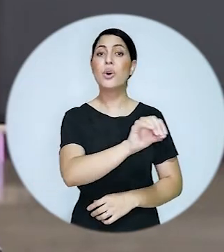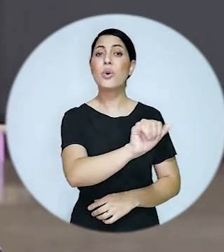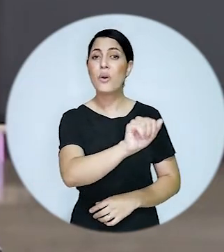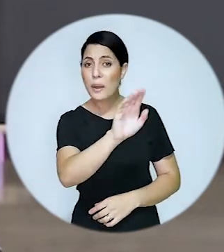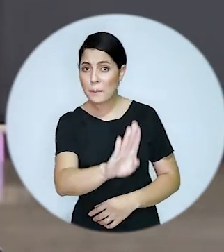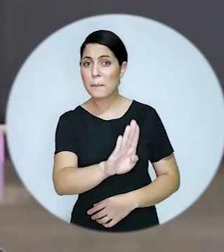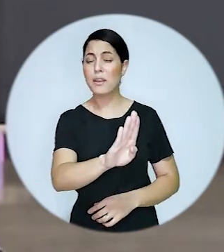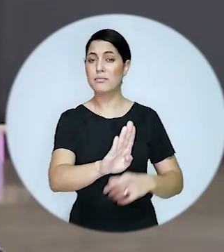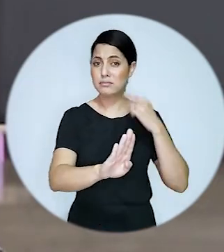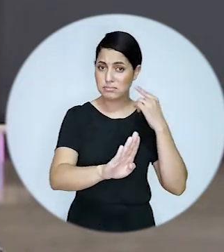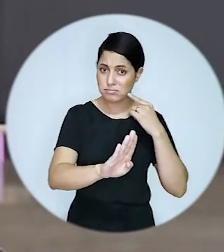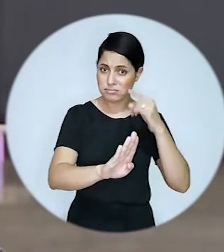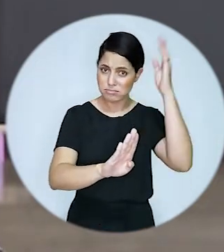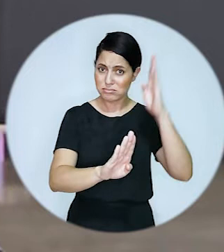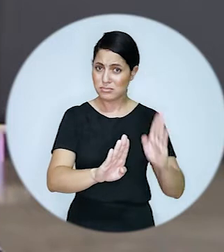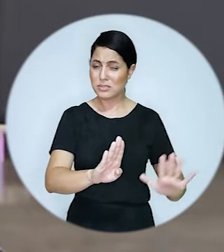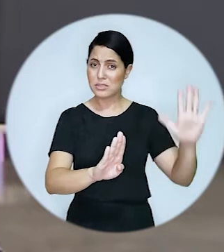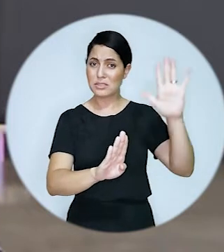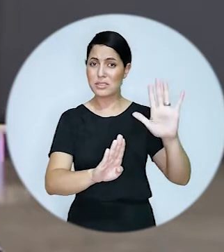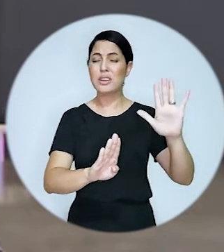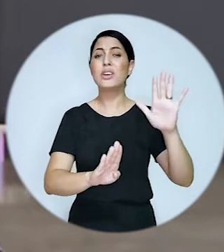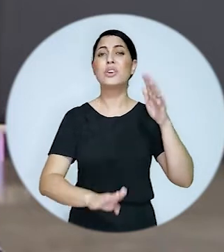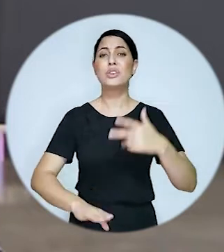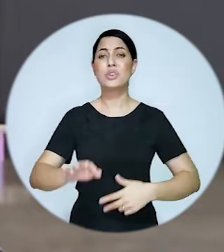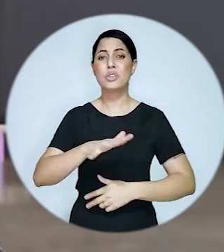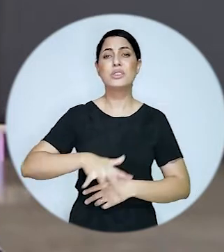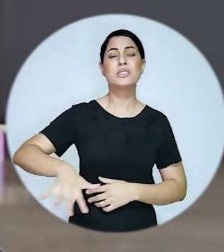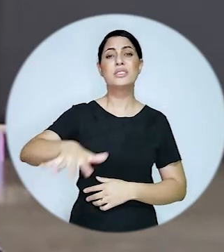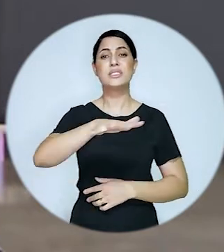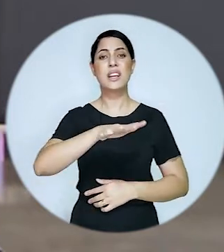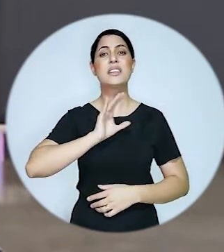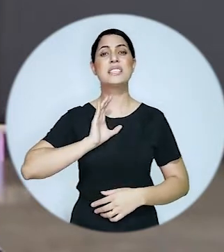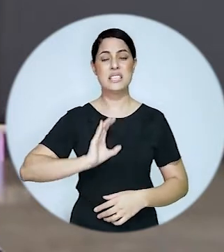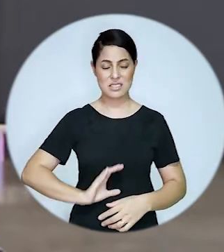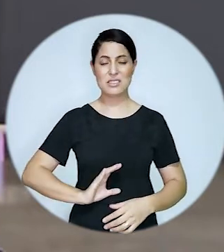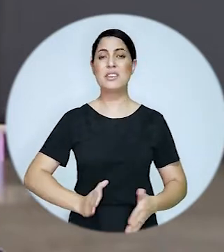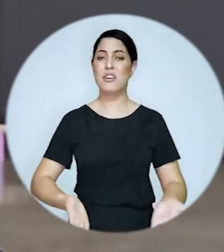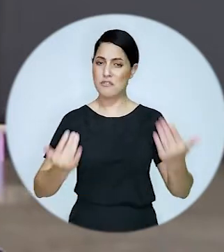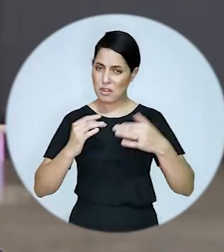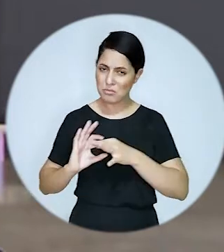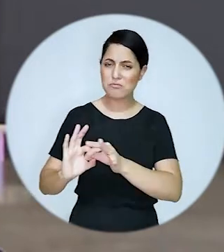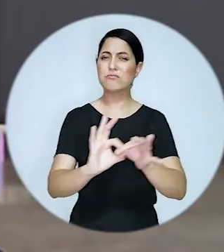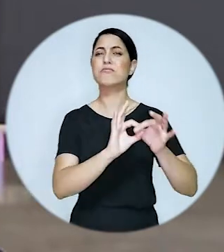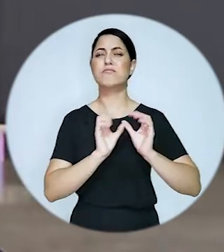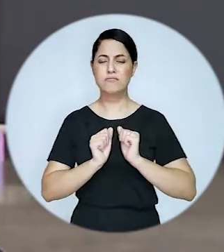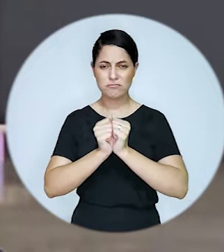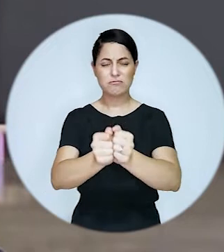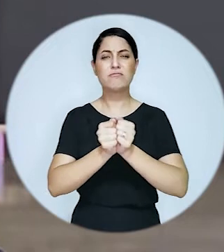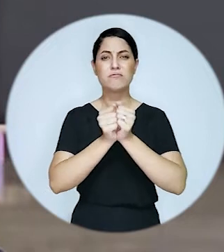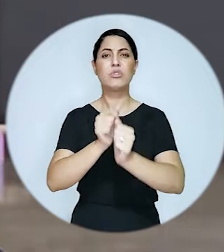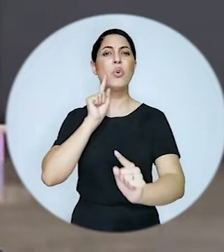STJ, OAB, advocacia, magistratura e cidadania.